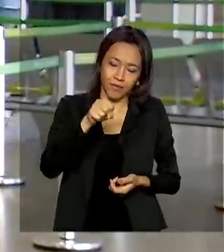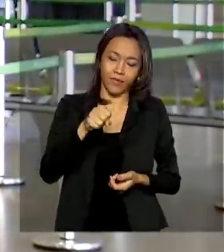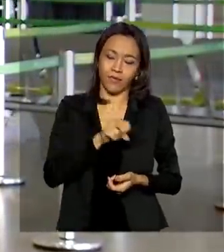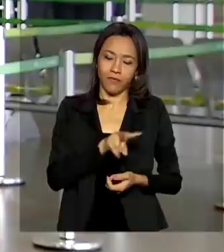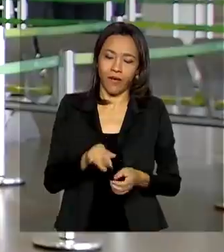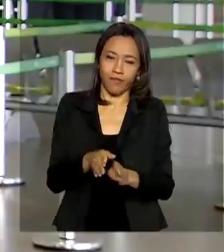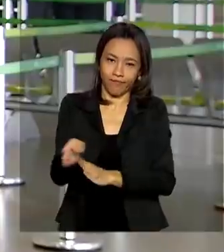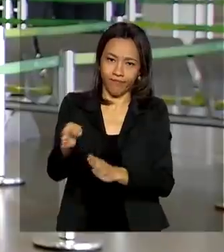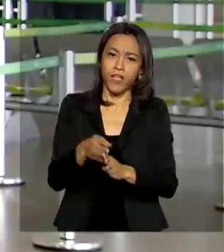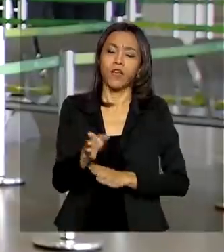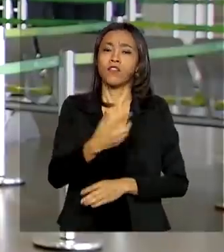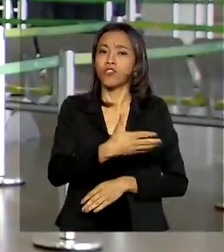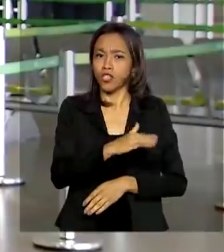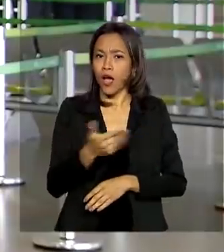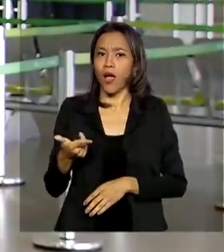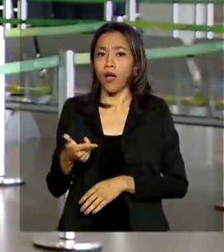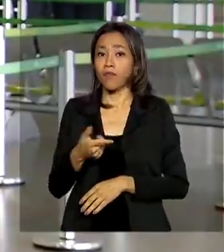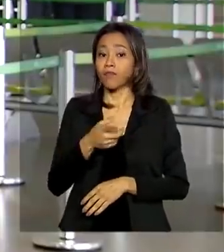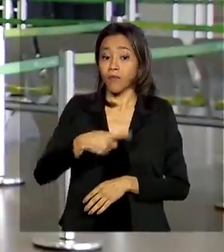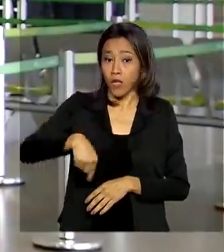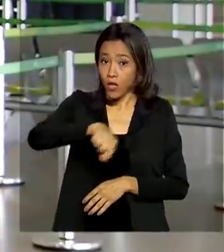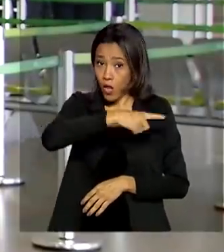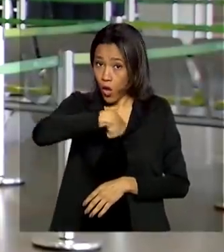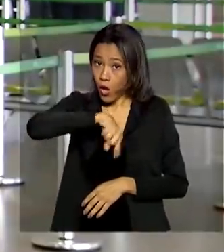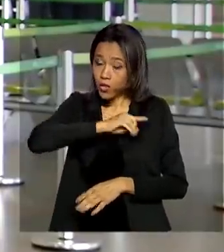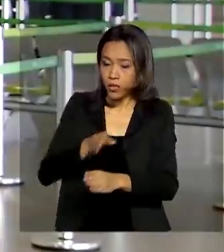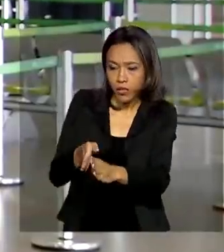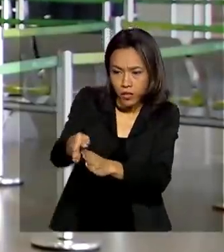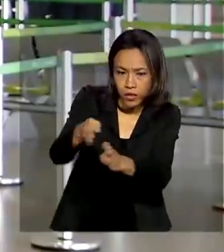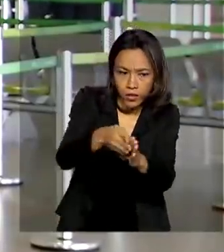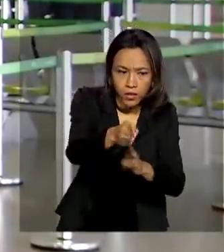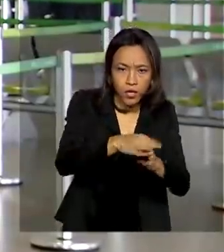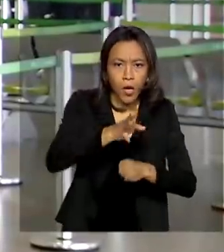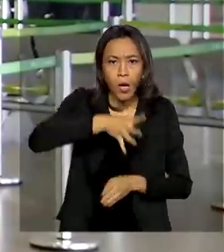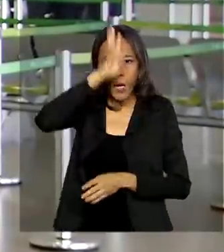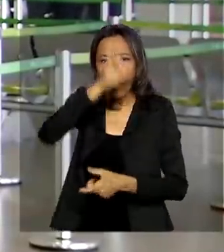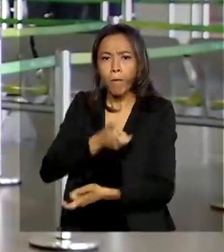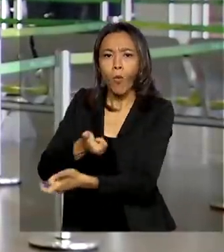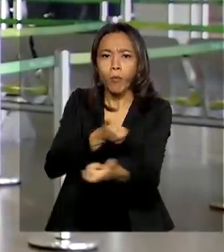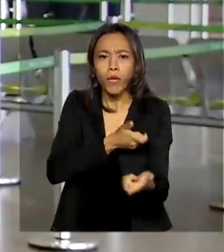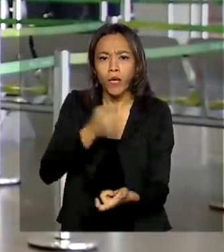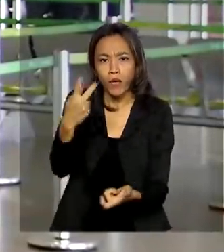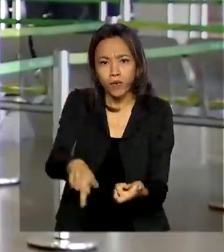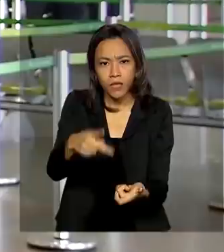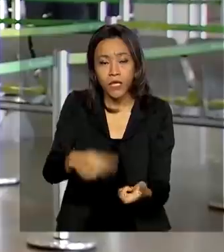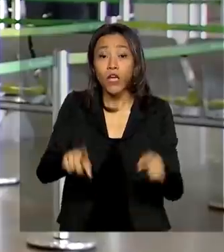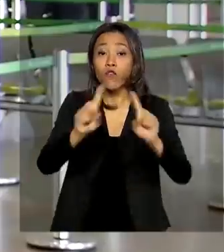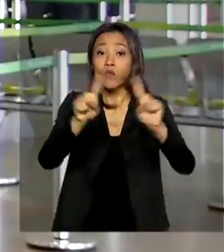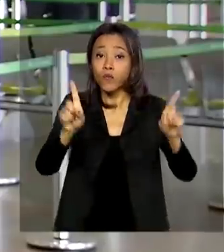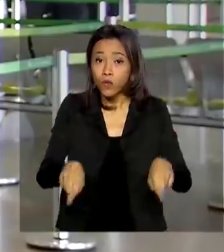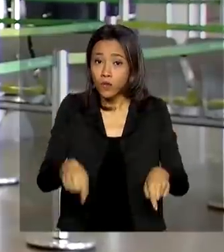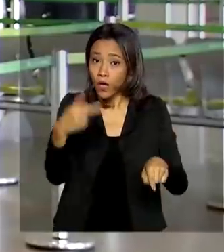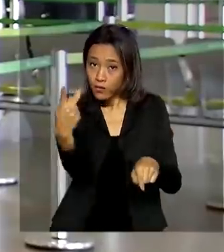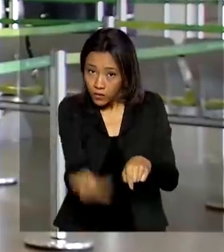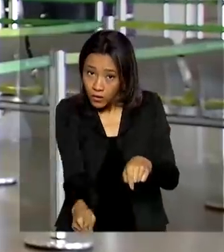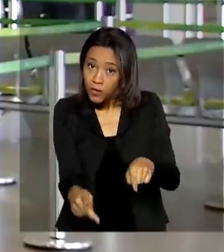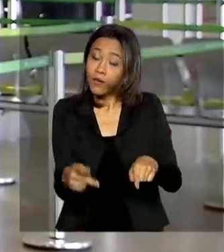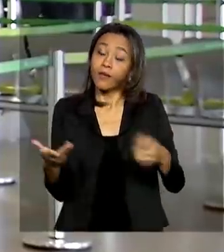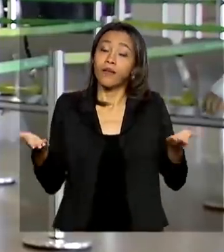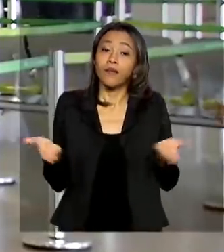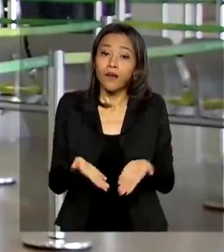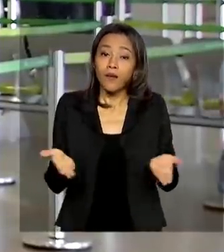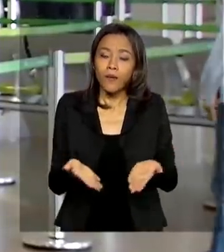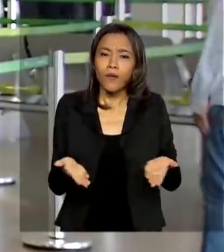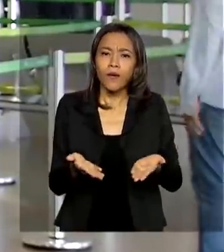tivemos já uma instrução, passamos uma instrução aos bombeiros civis, aos funcionários aqui do aeroporto. E agora, nessa nossa prática